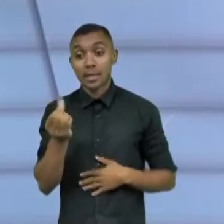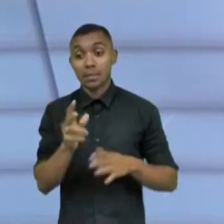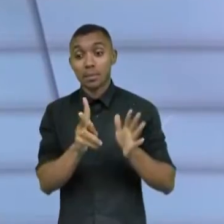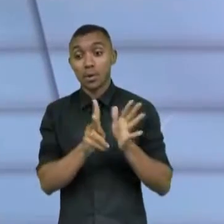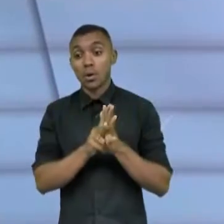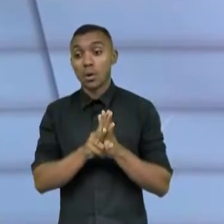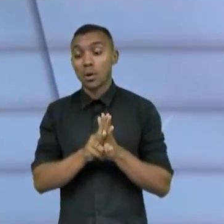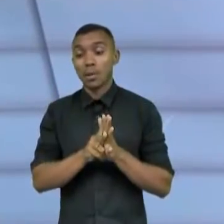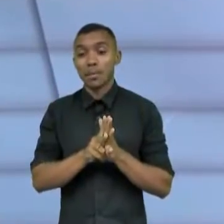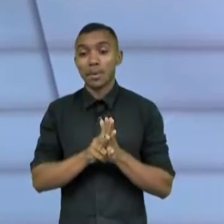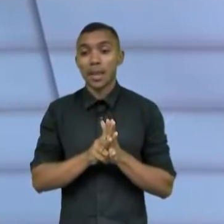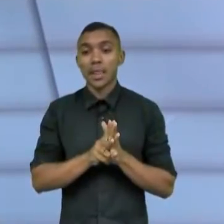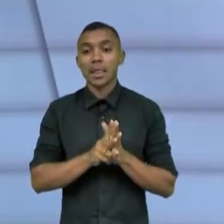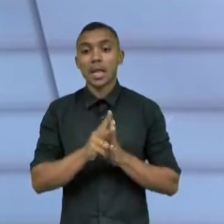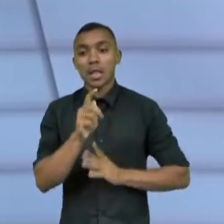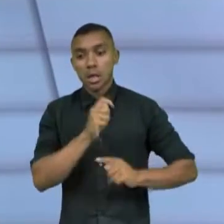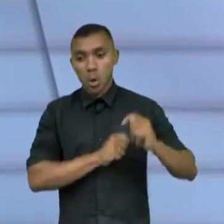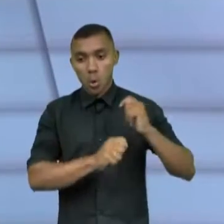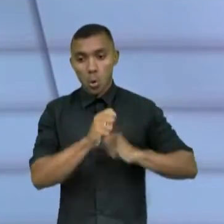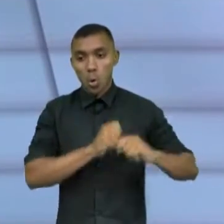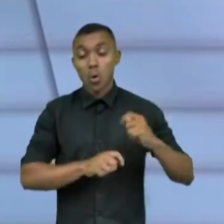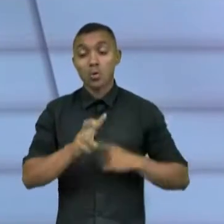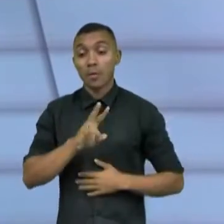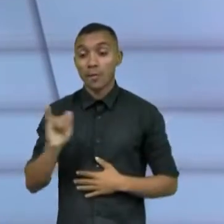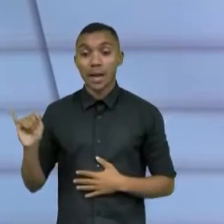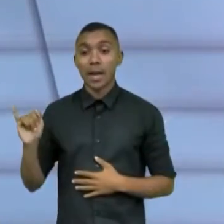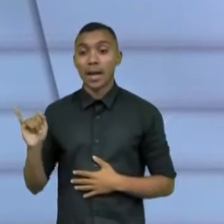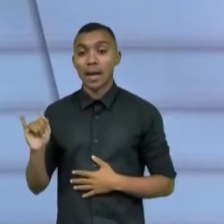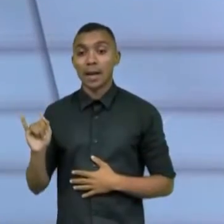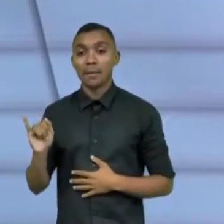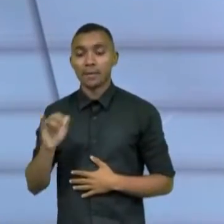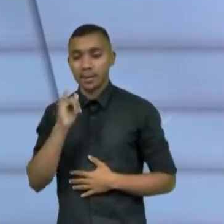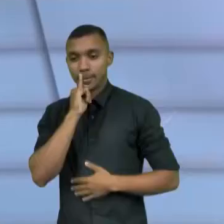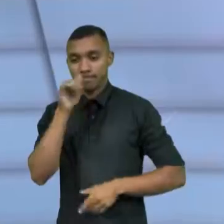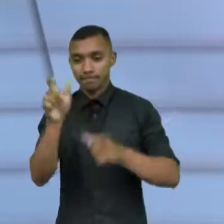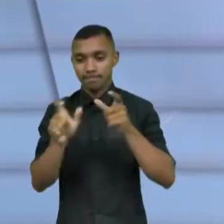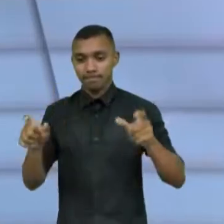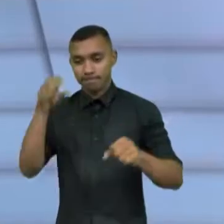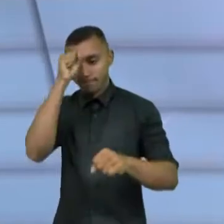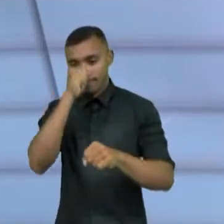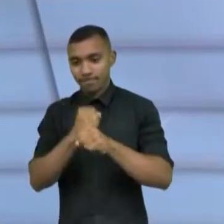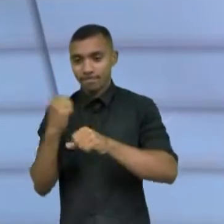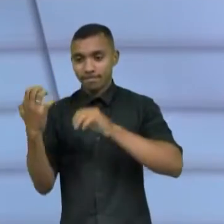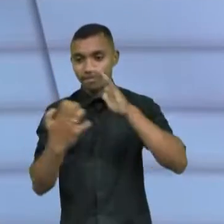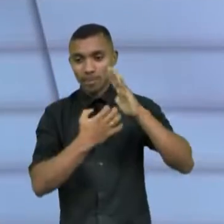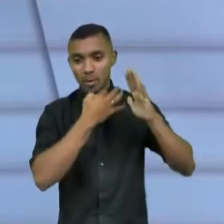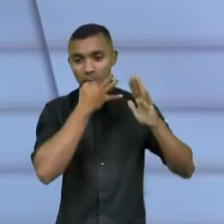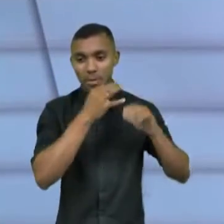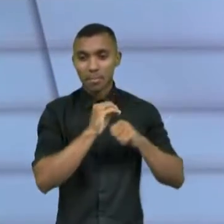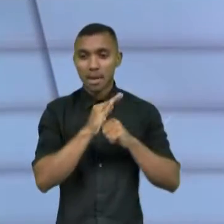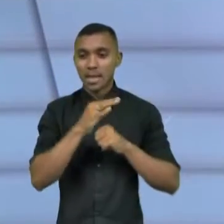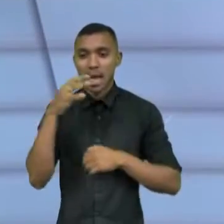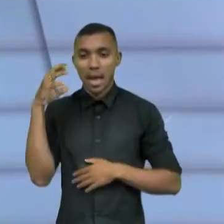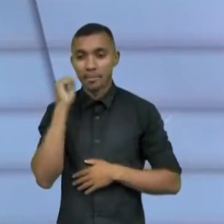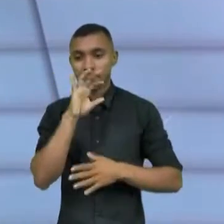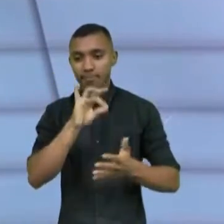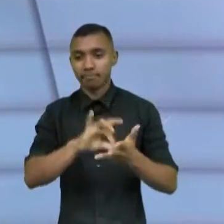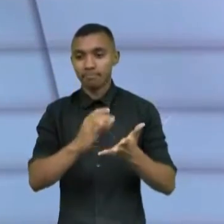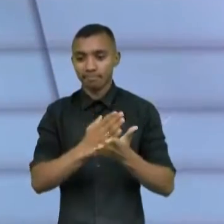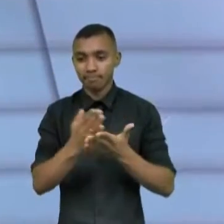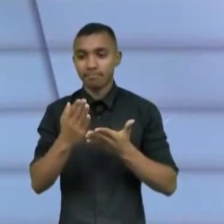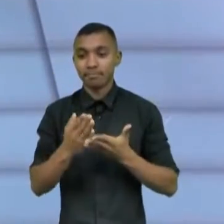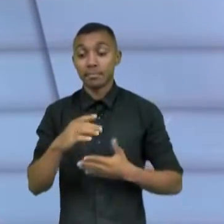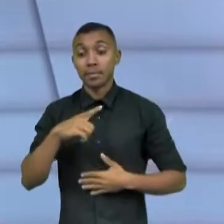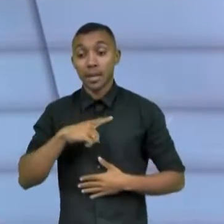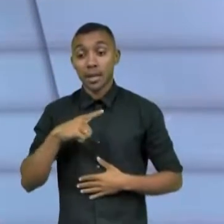que, ao longo de nove meses, serão aceleradas. Os empreendedores terão as suas ideias aceleradas para que, ao